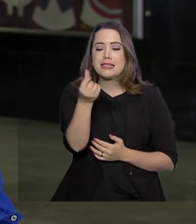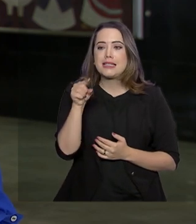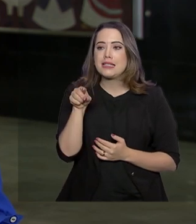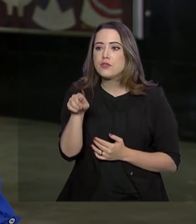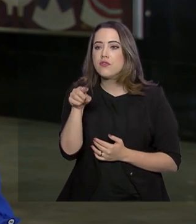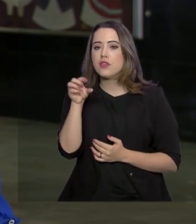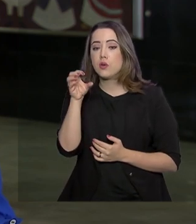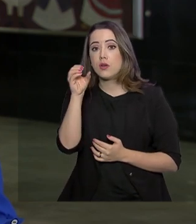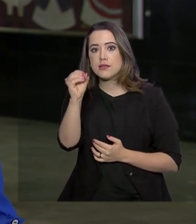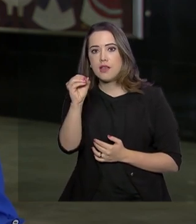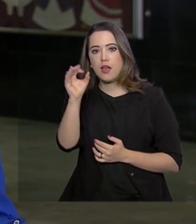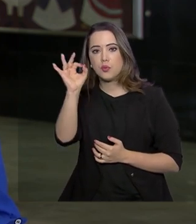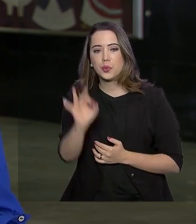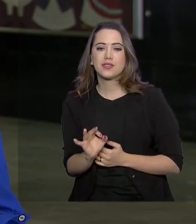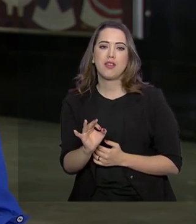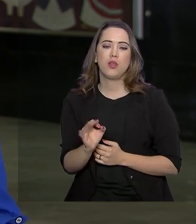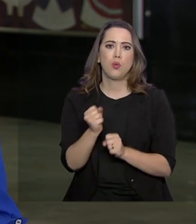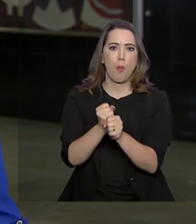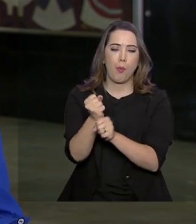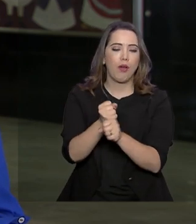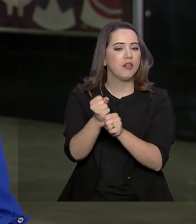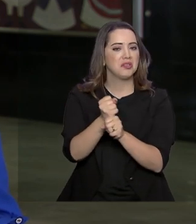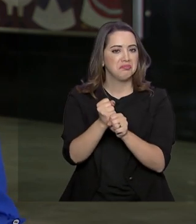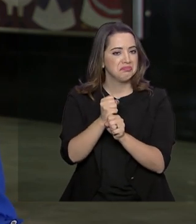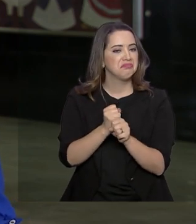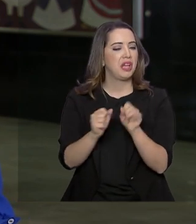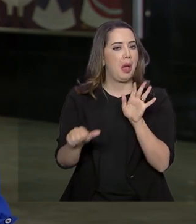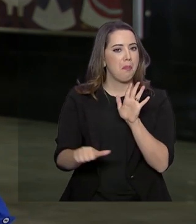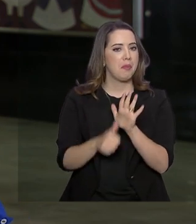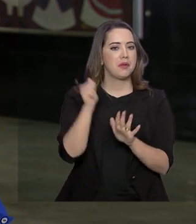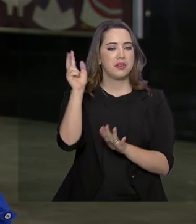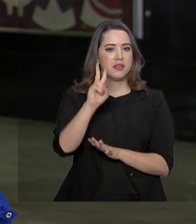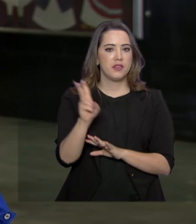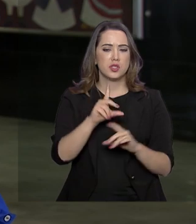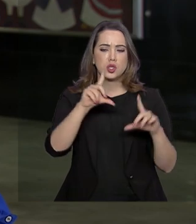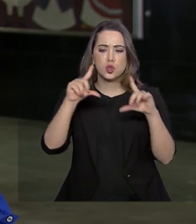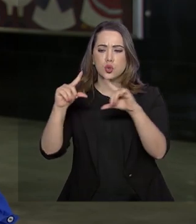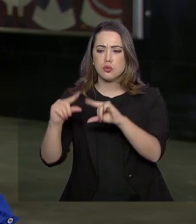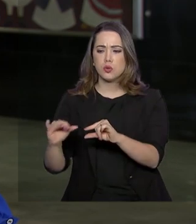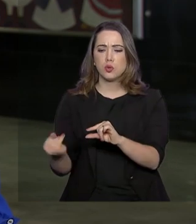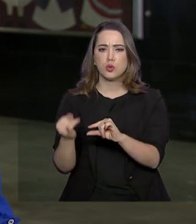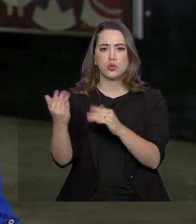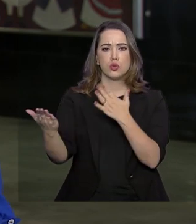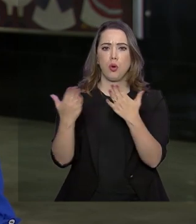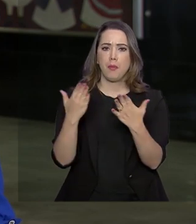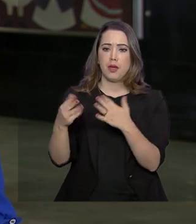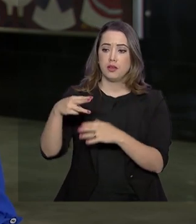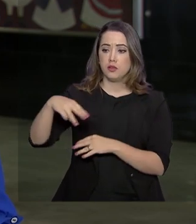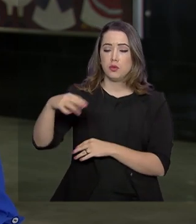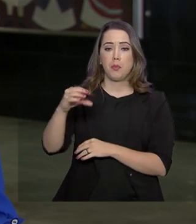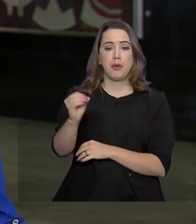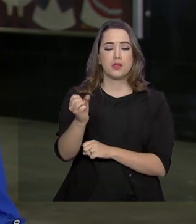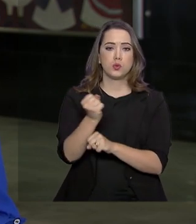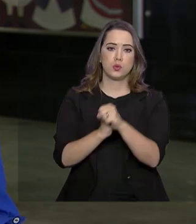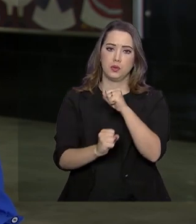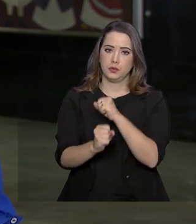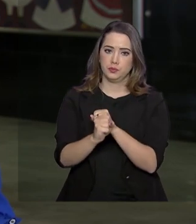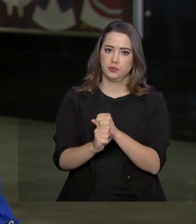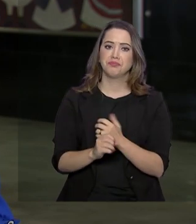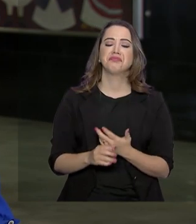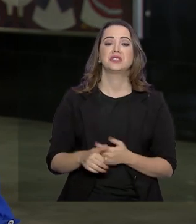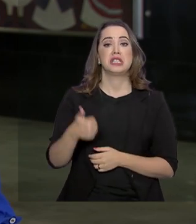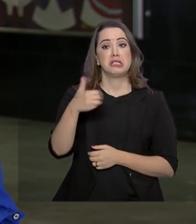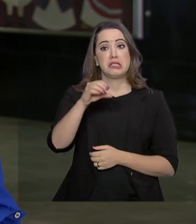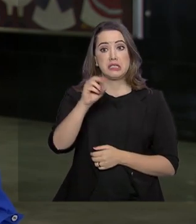6% por ano. Essa é a primeira redução dos juros desde março do ano passado. Por 10